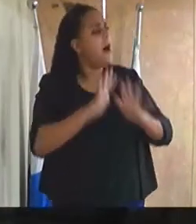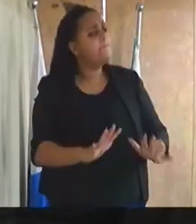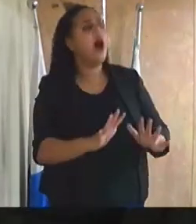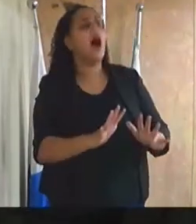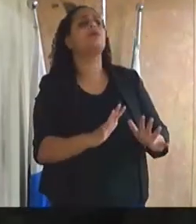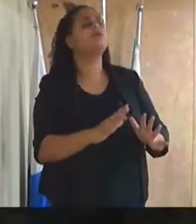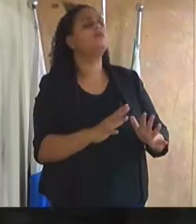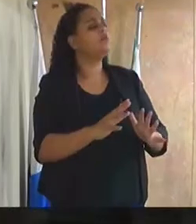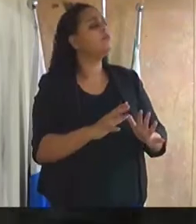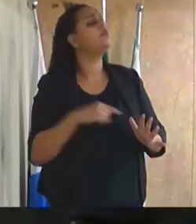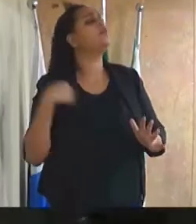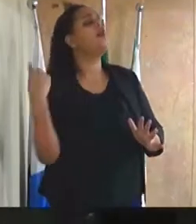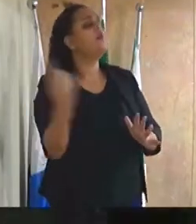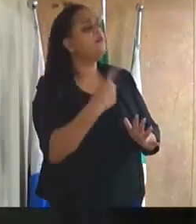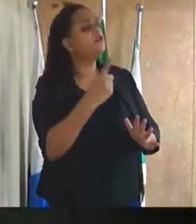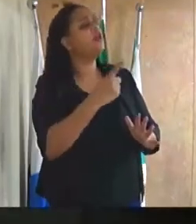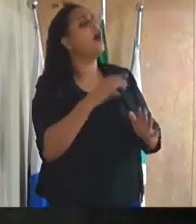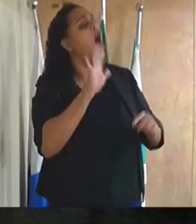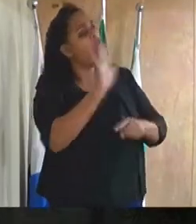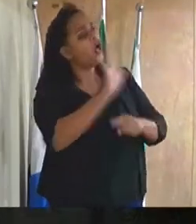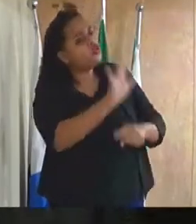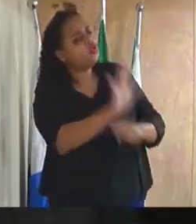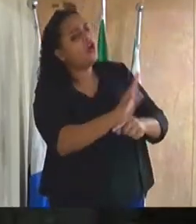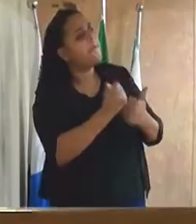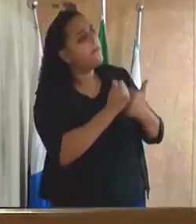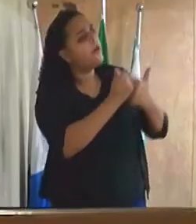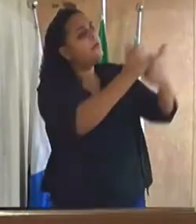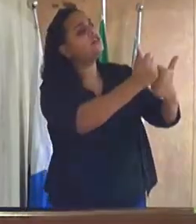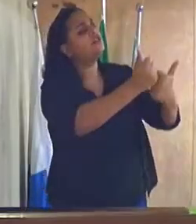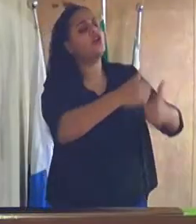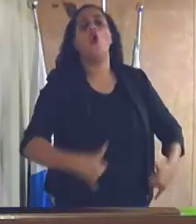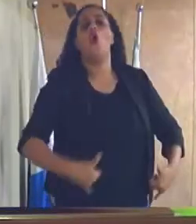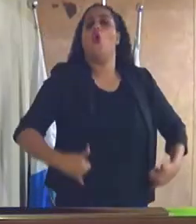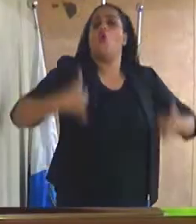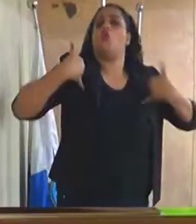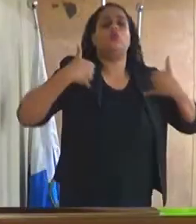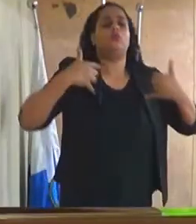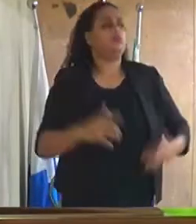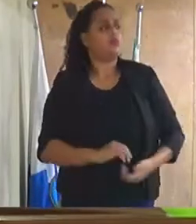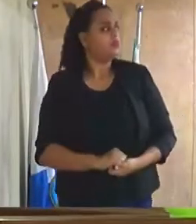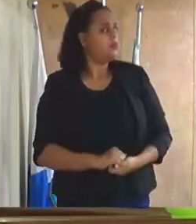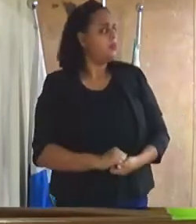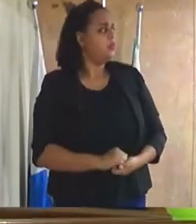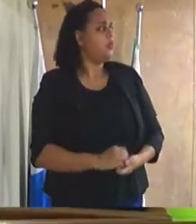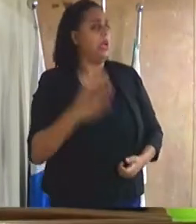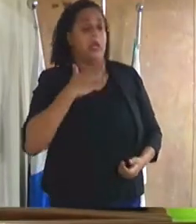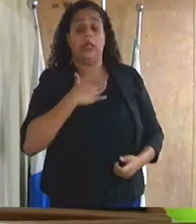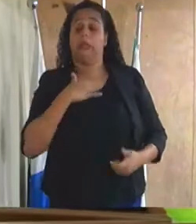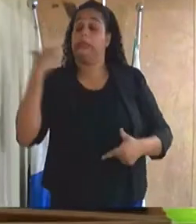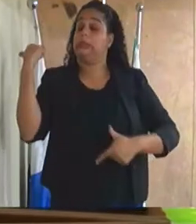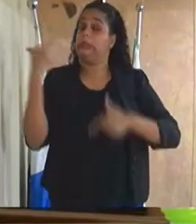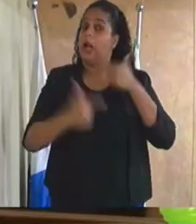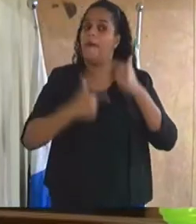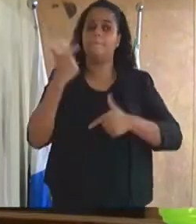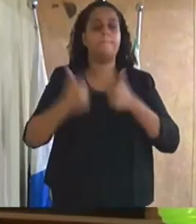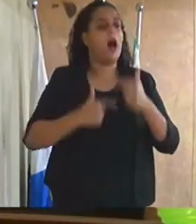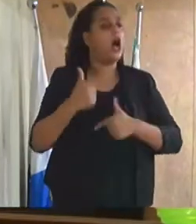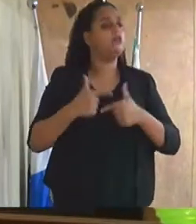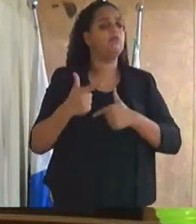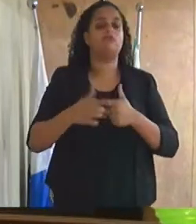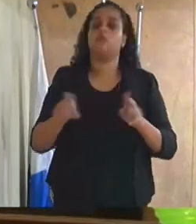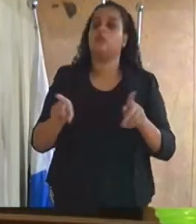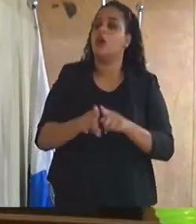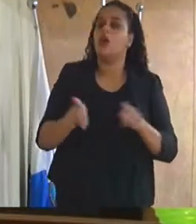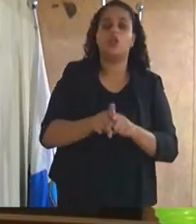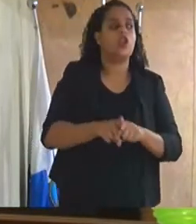certeza que você tem o meu apoio. Força e honra. Vou encerrar, seu presidente, dizer que é o seguinte, o trabalho do legislador é isso, é denunciar